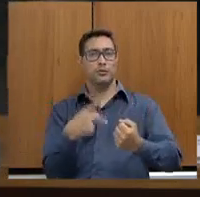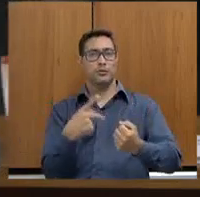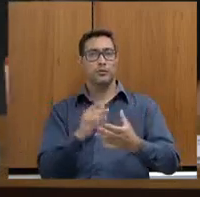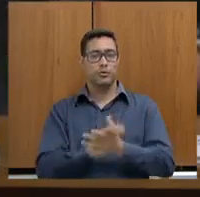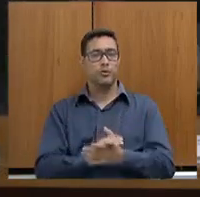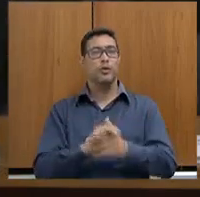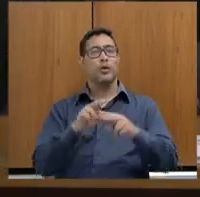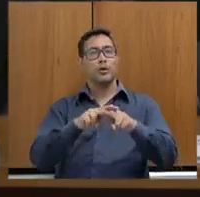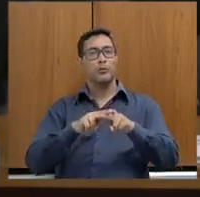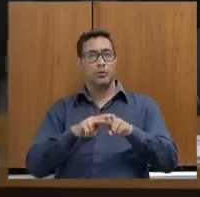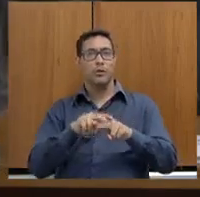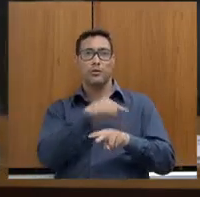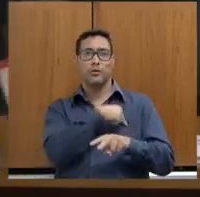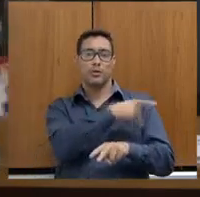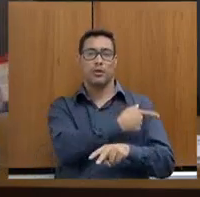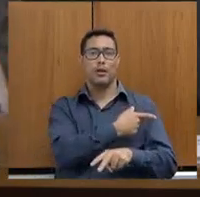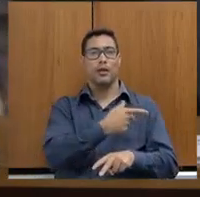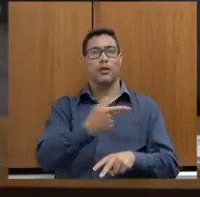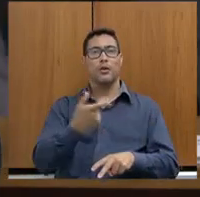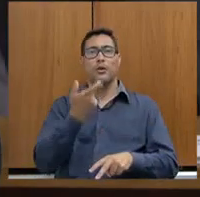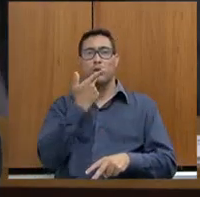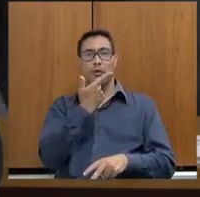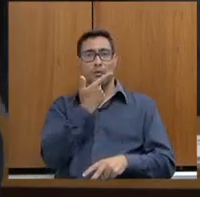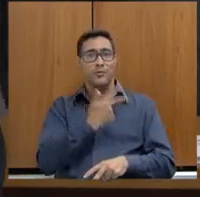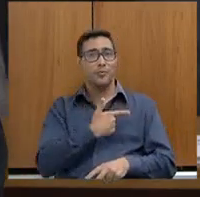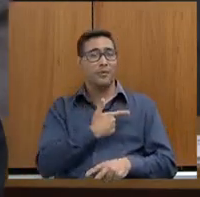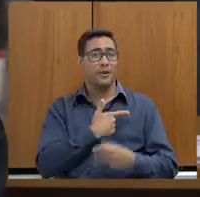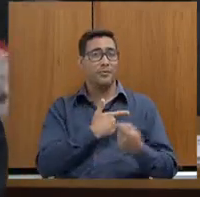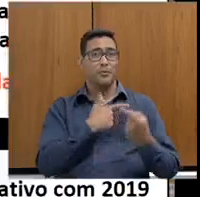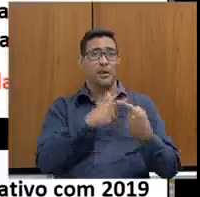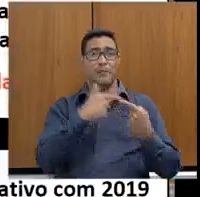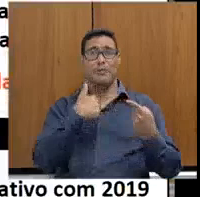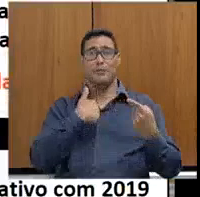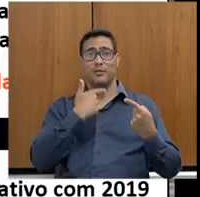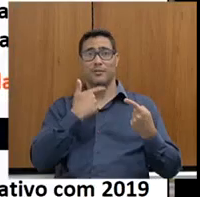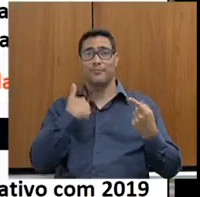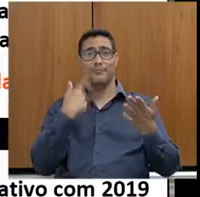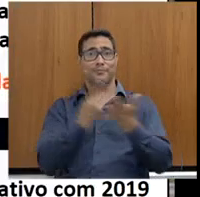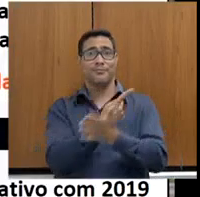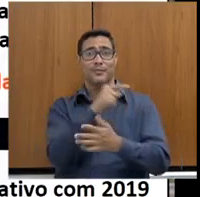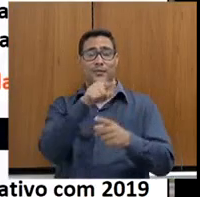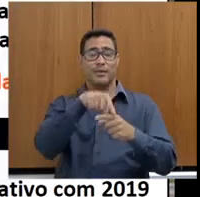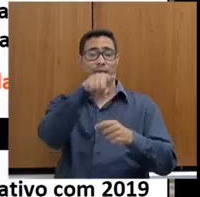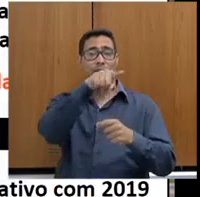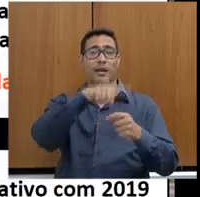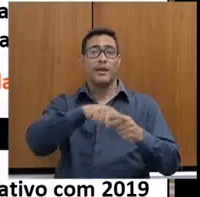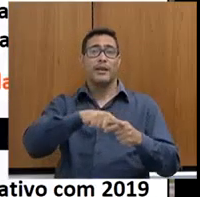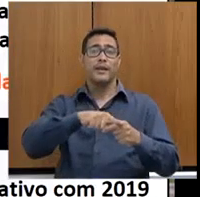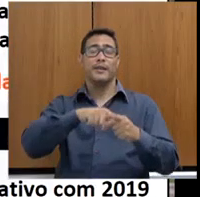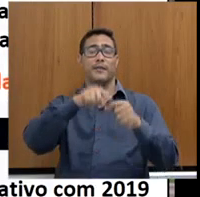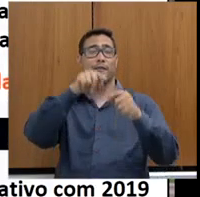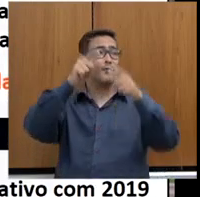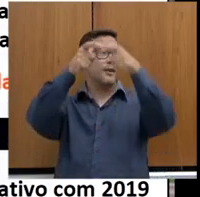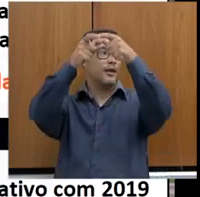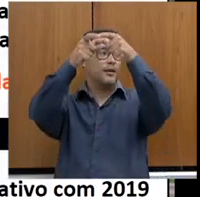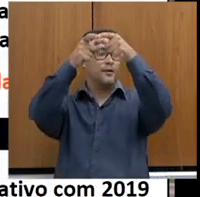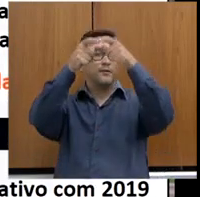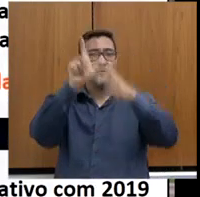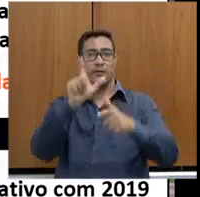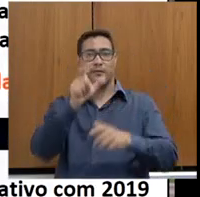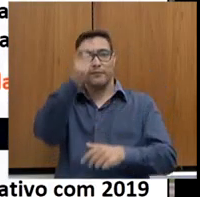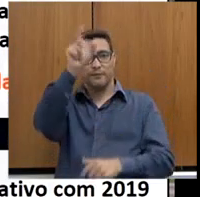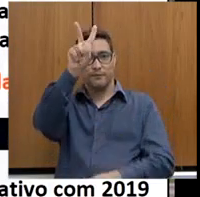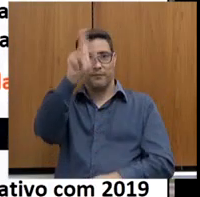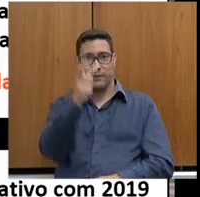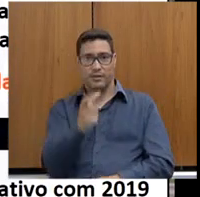O deputado citou aqui, antes do início oficial da Assembleia, o evento que aconteceu em Varginha, uma operação, para nós, da Secretaria, considerada como de